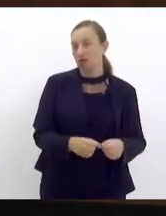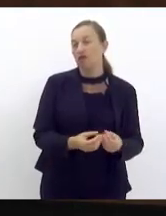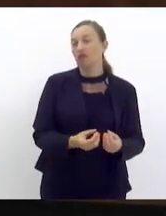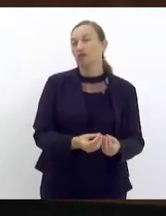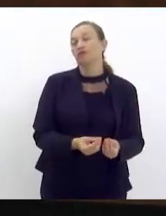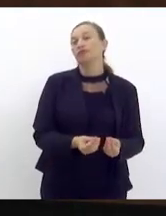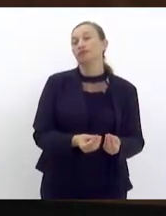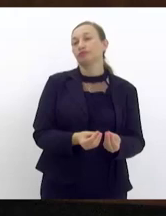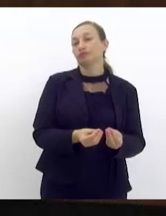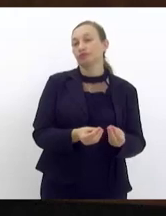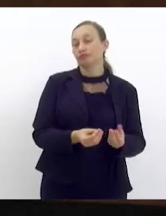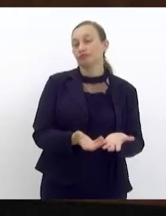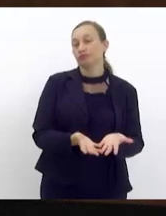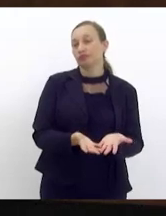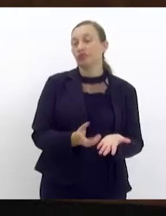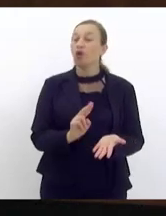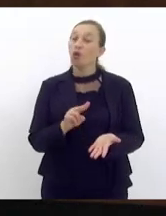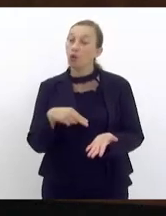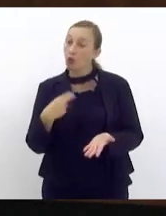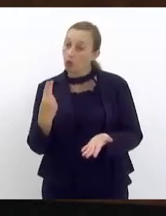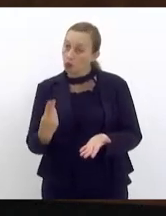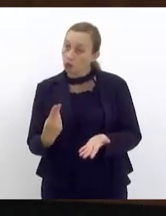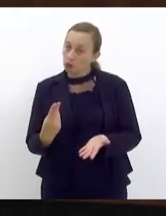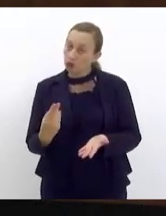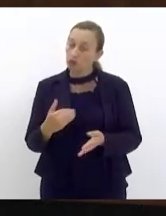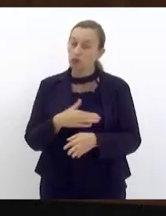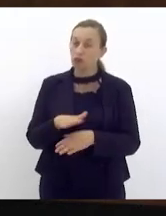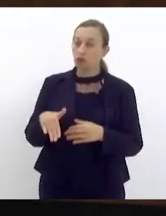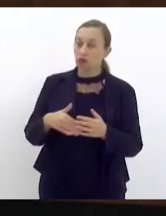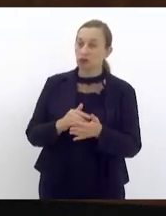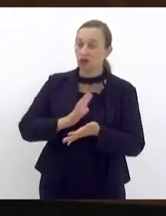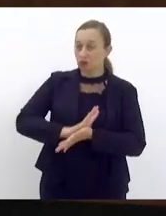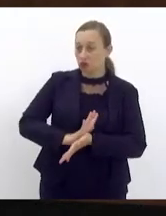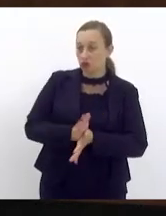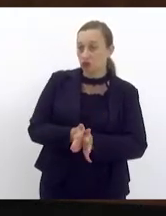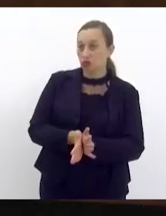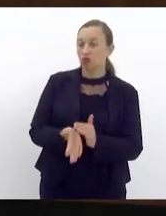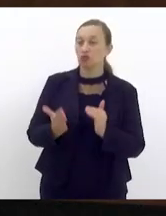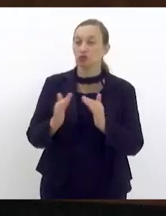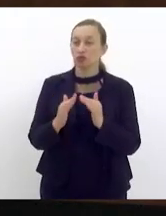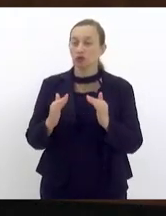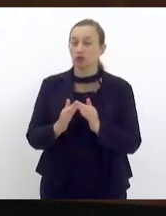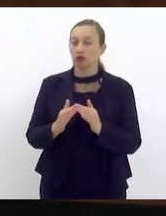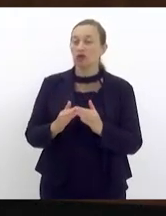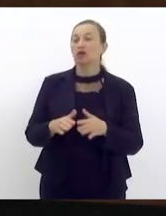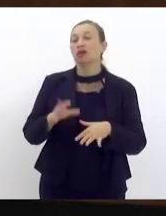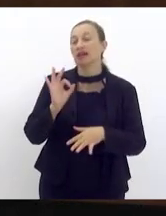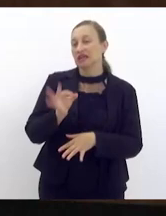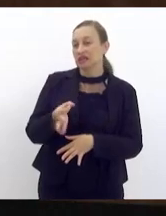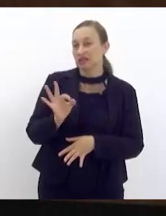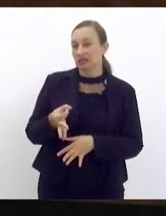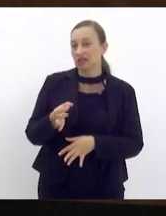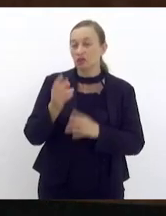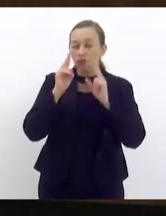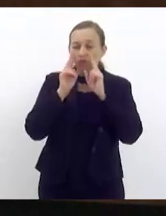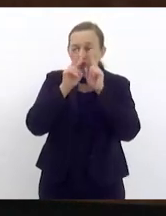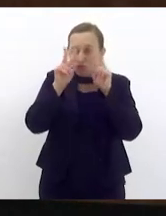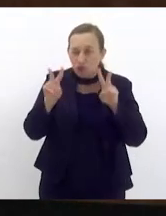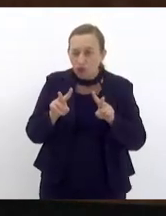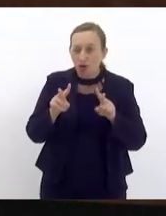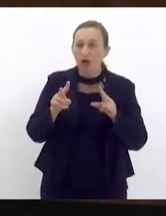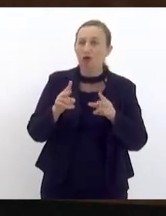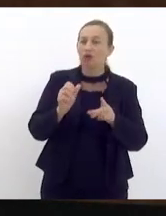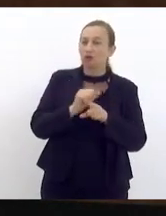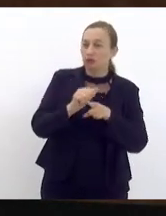parcialmente ou totalmente na calamidade pública então é óbvio que esse olhar do aluguel